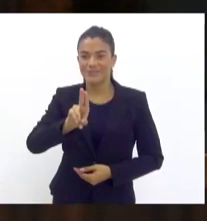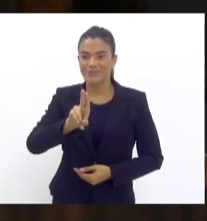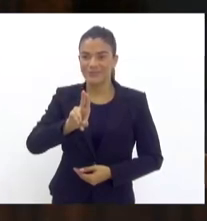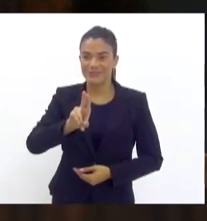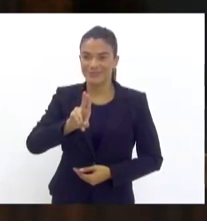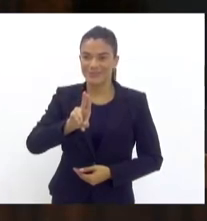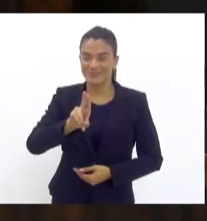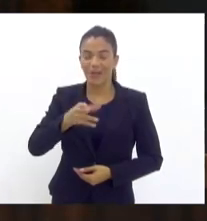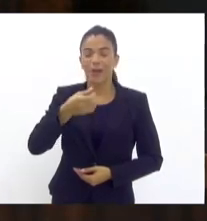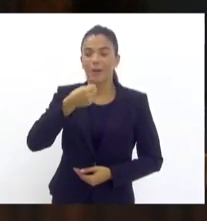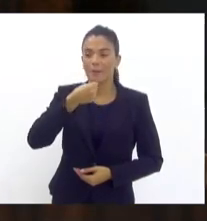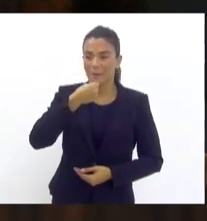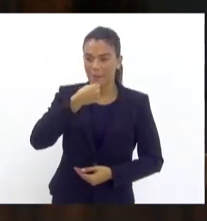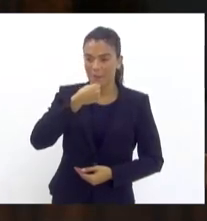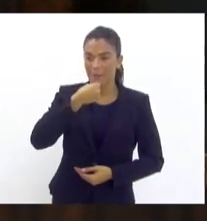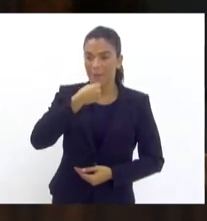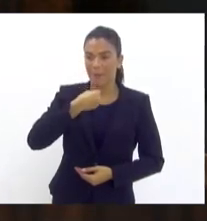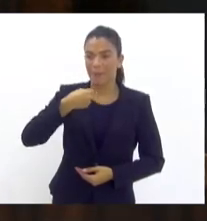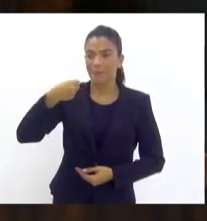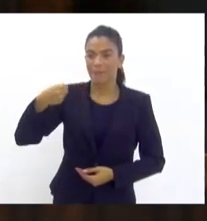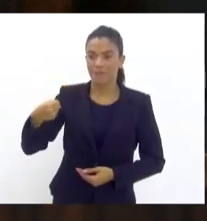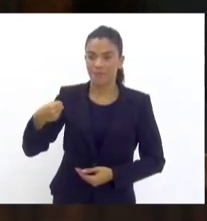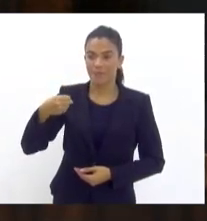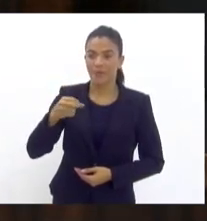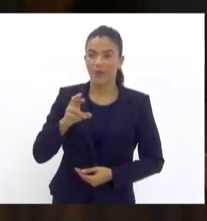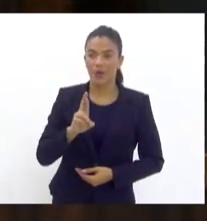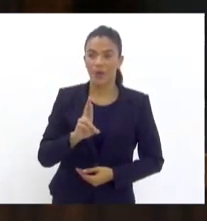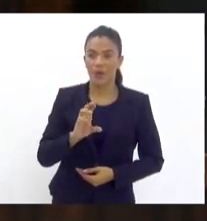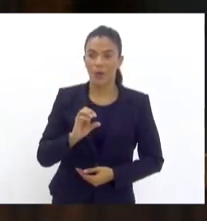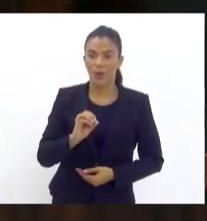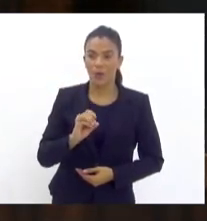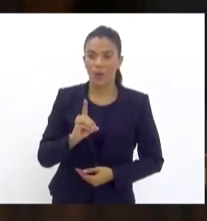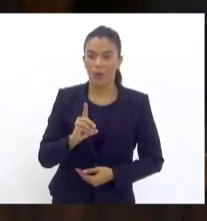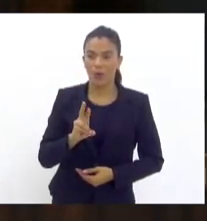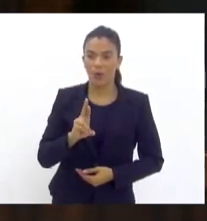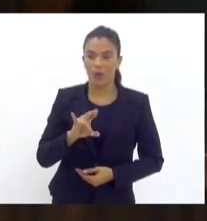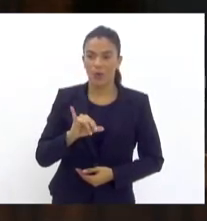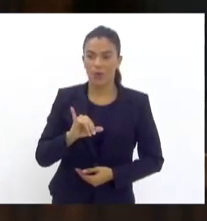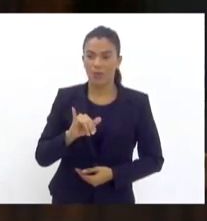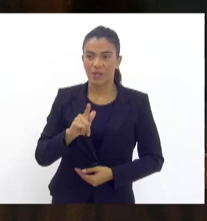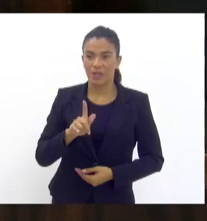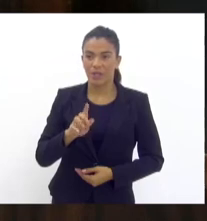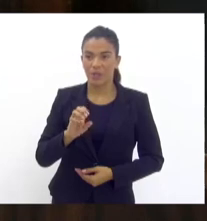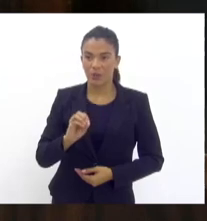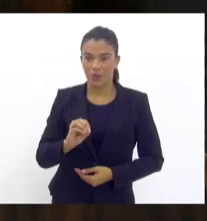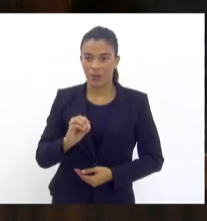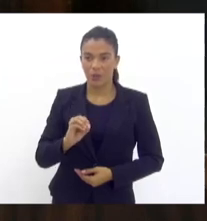Passo a palavra, então, para o doutor Rodrigo de Barros, delegado titulado Adesarme.